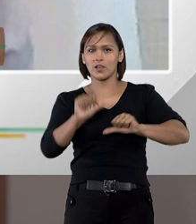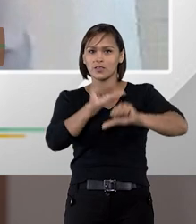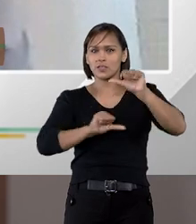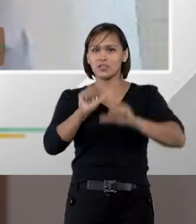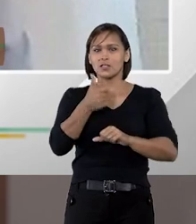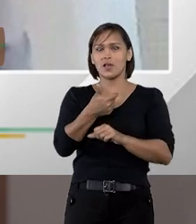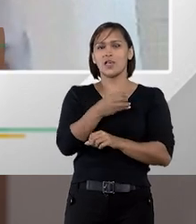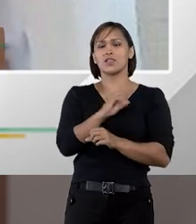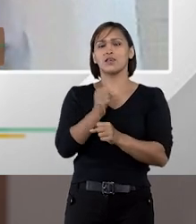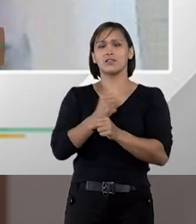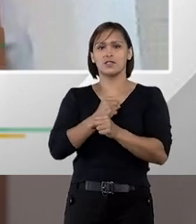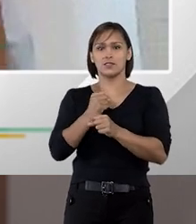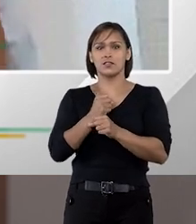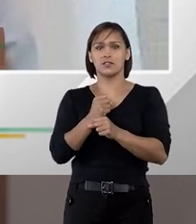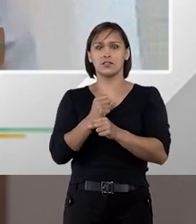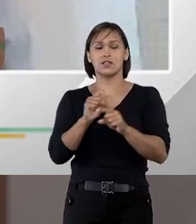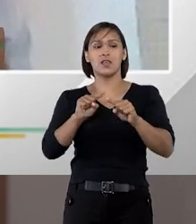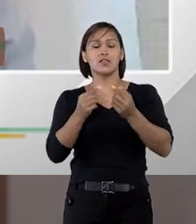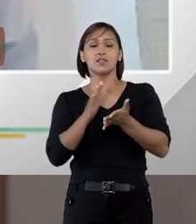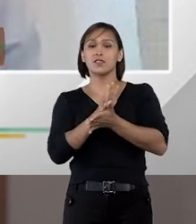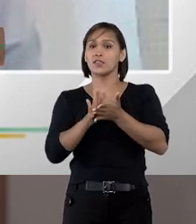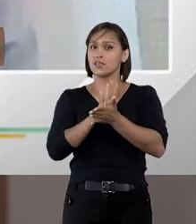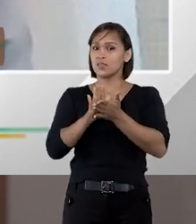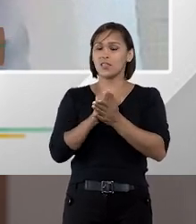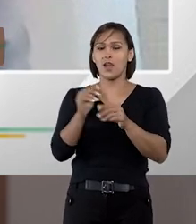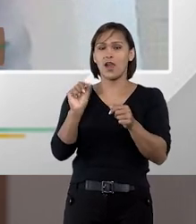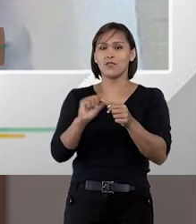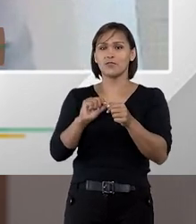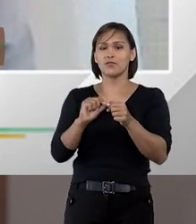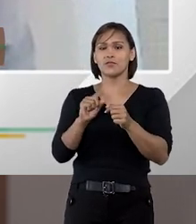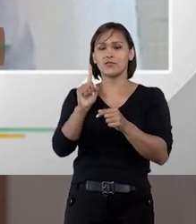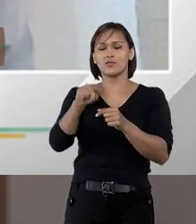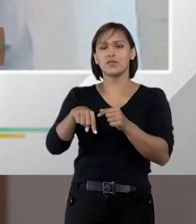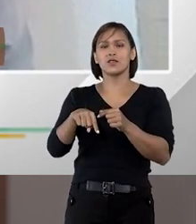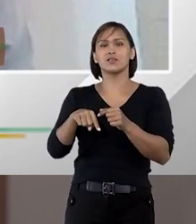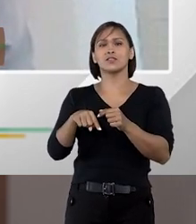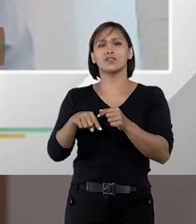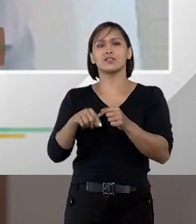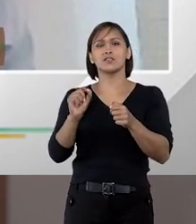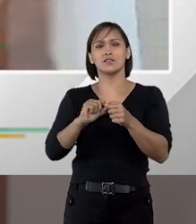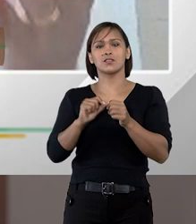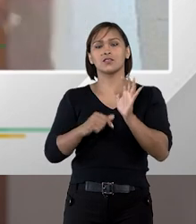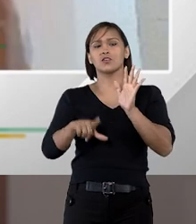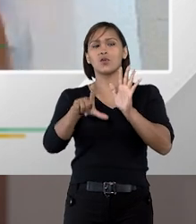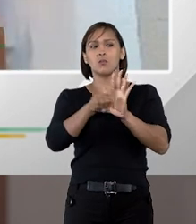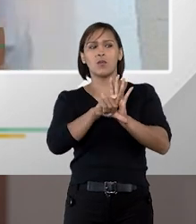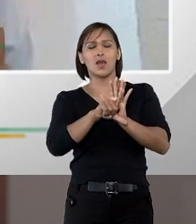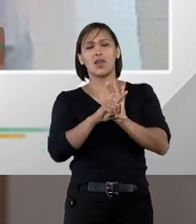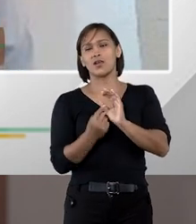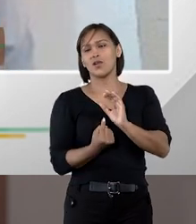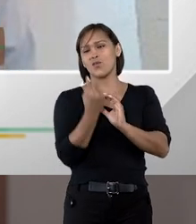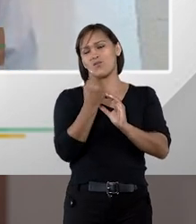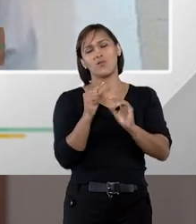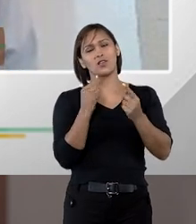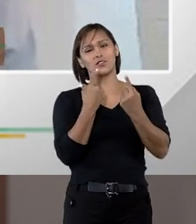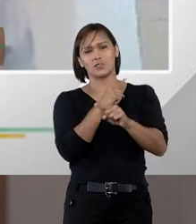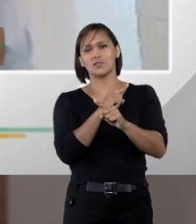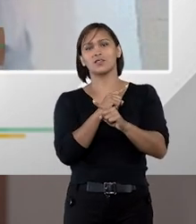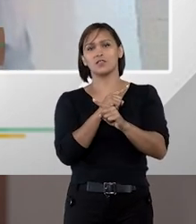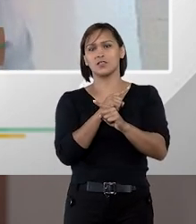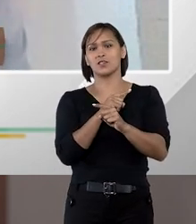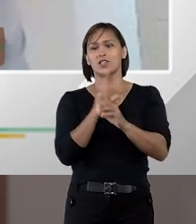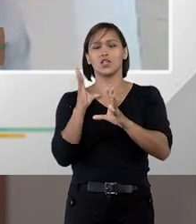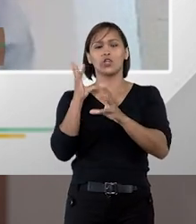alteração há 10 anos enfim nada disso faz com que uma lei esteja imune a